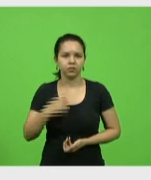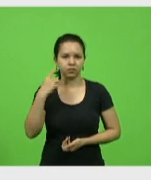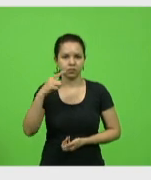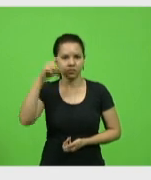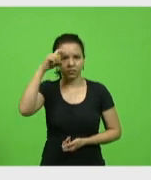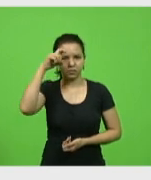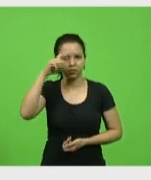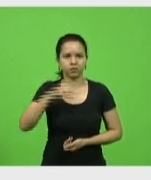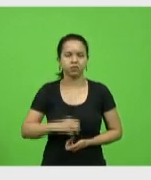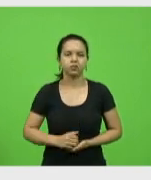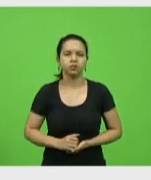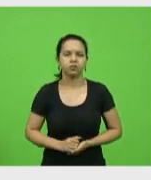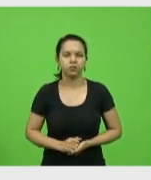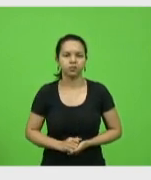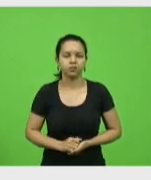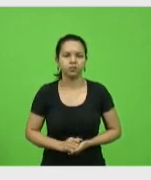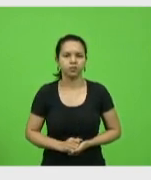Vieira.